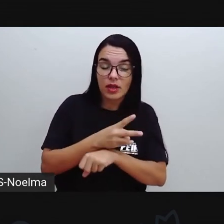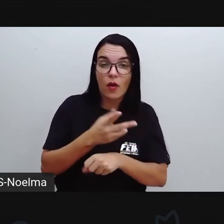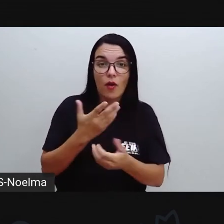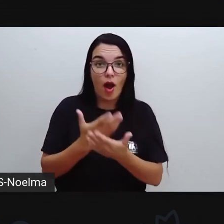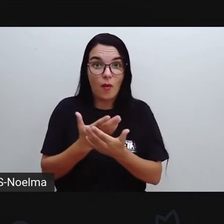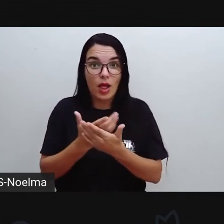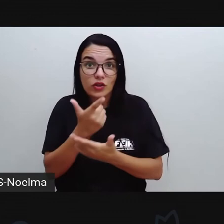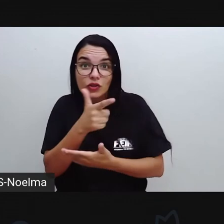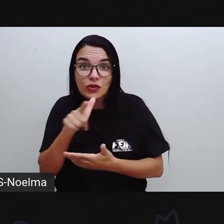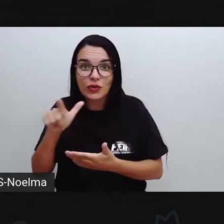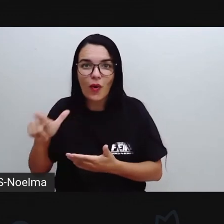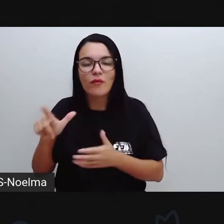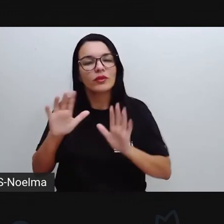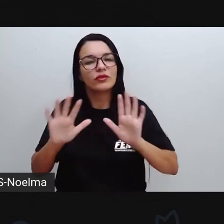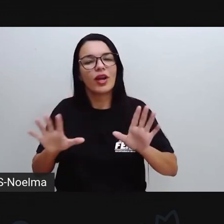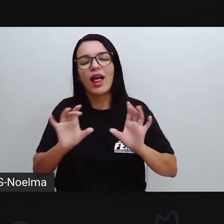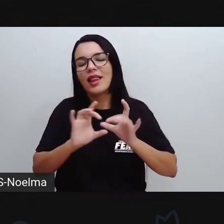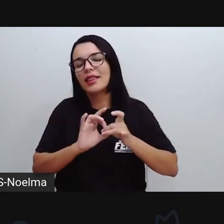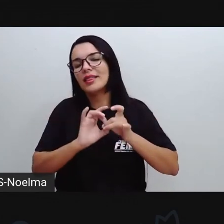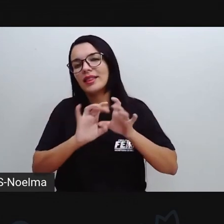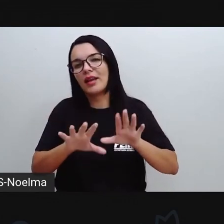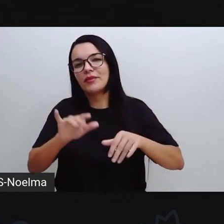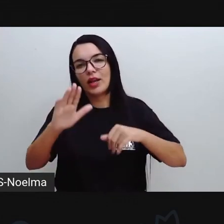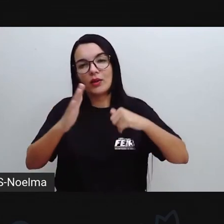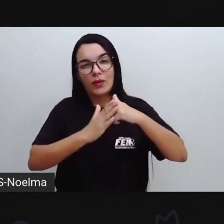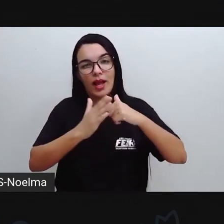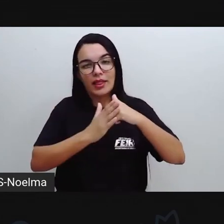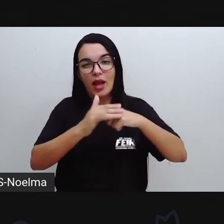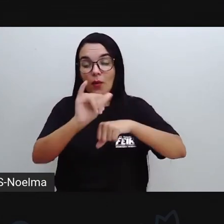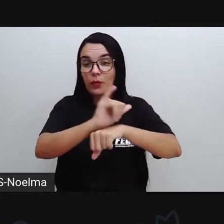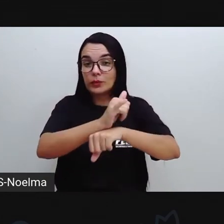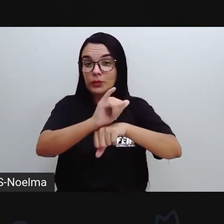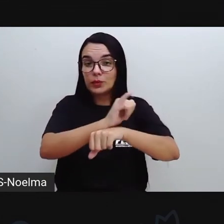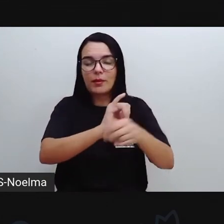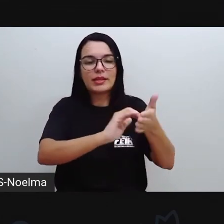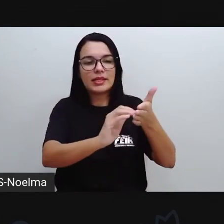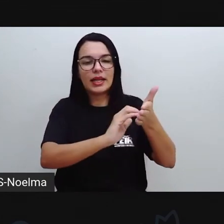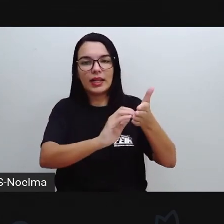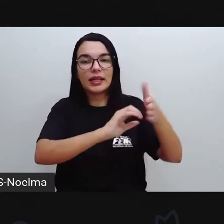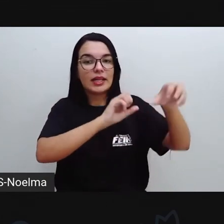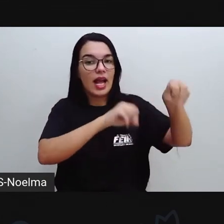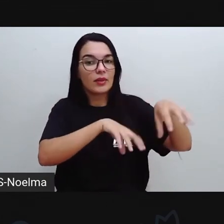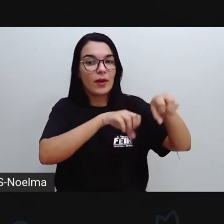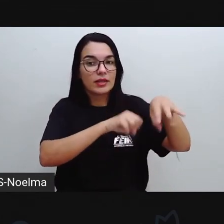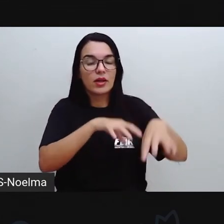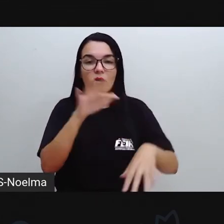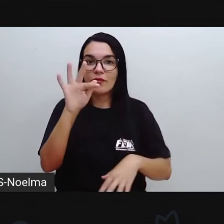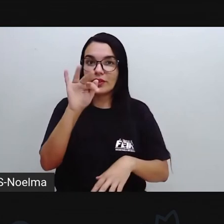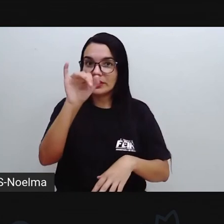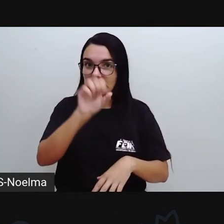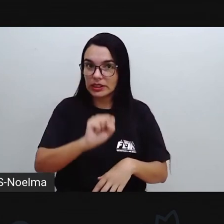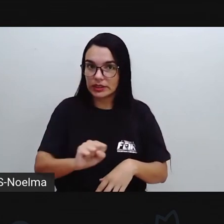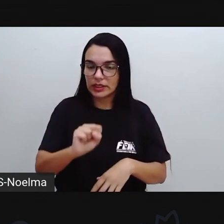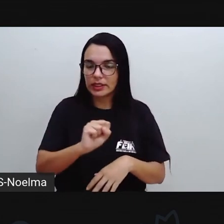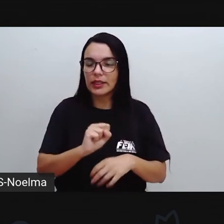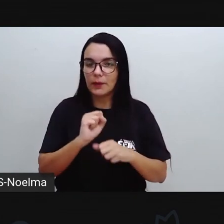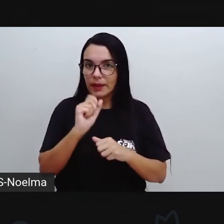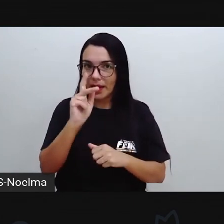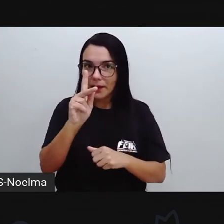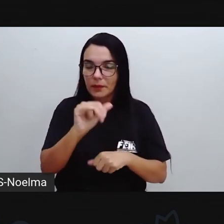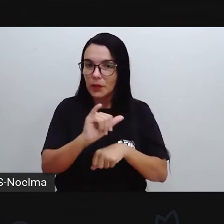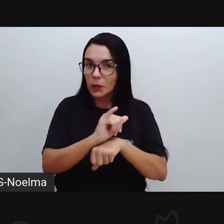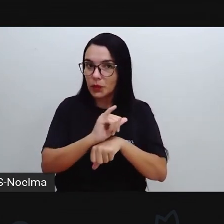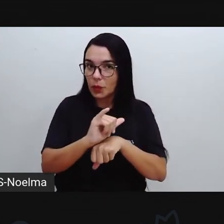vídeo novamente. Ele vai estar disponível lá no nosso canal da Seduc de Feira de Santana. No nosso canal do YouTube, certo?